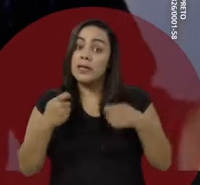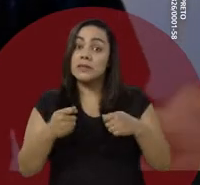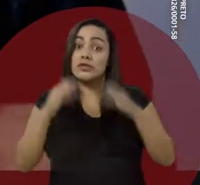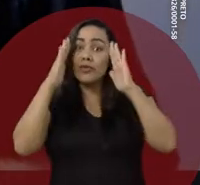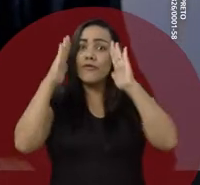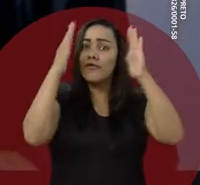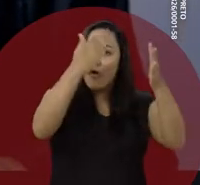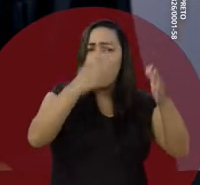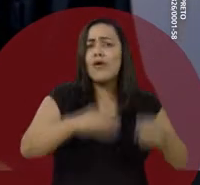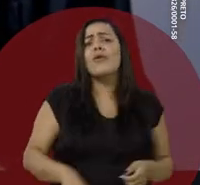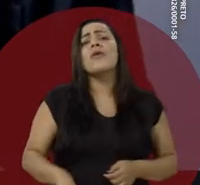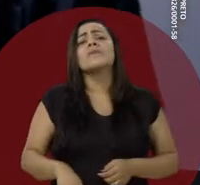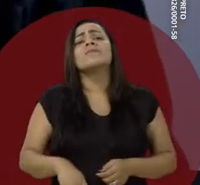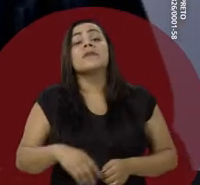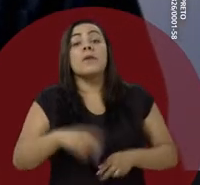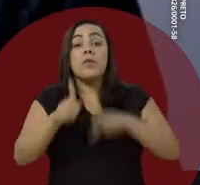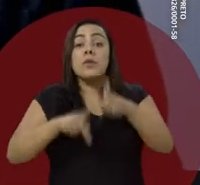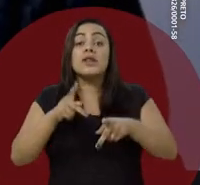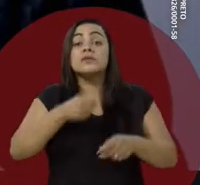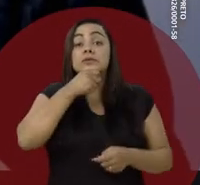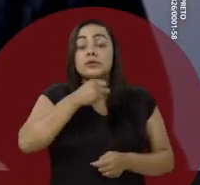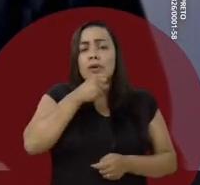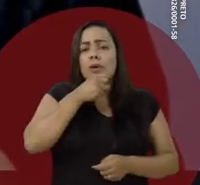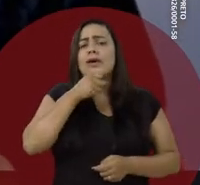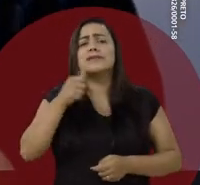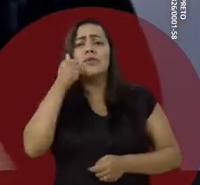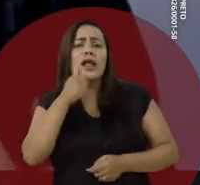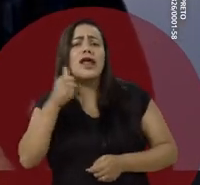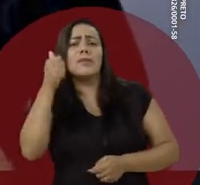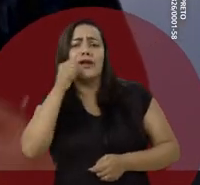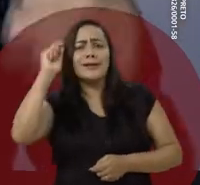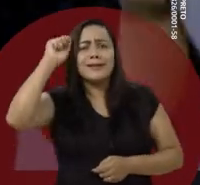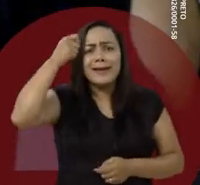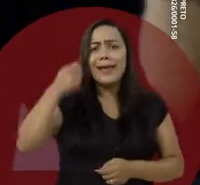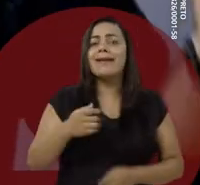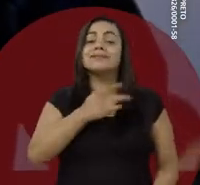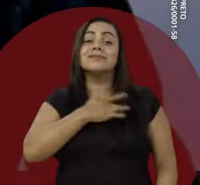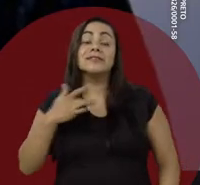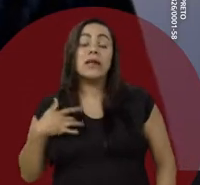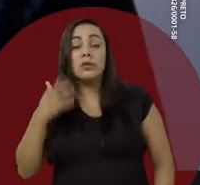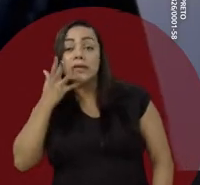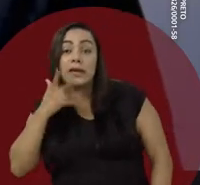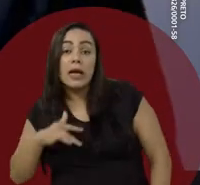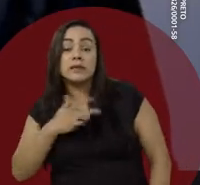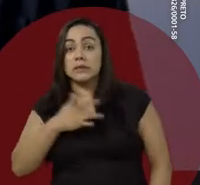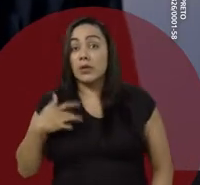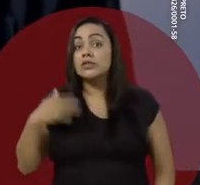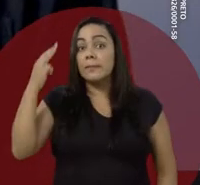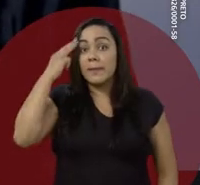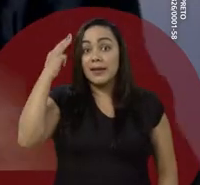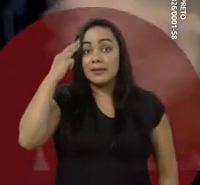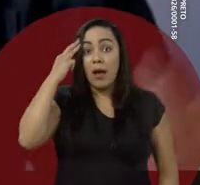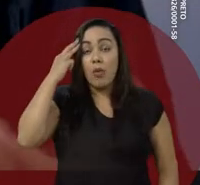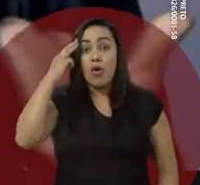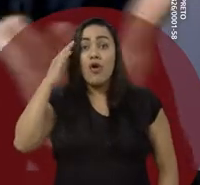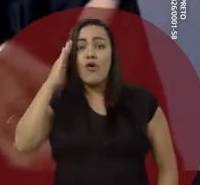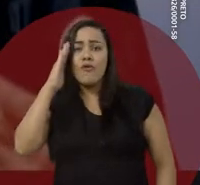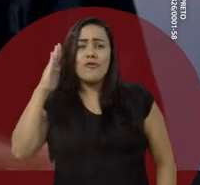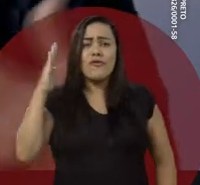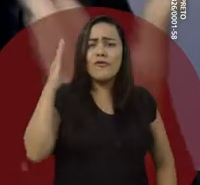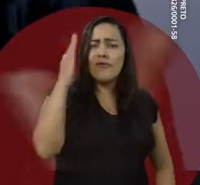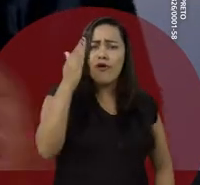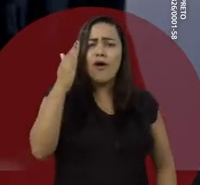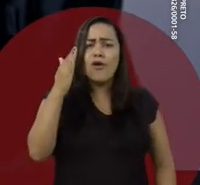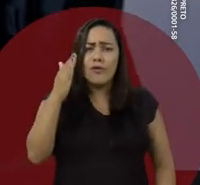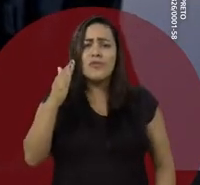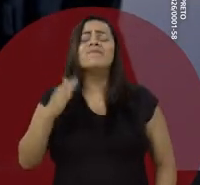preciso priorizar as ações voltadas à população idosa, à mulher, mulher negra, saúde infantil e saúde mental, com abordagem